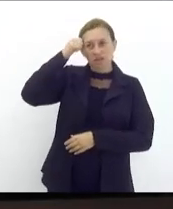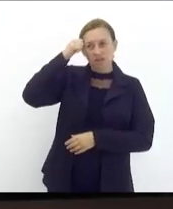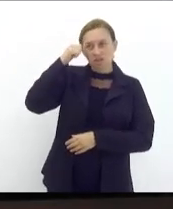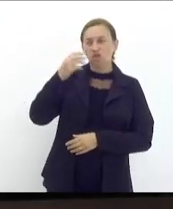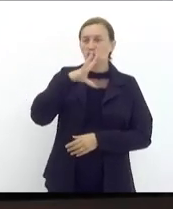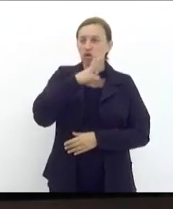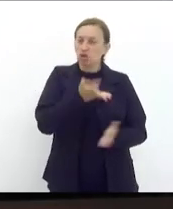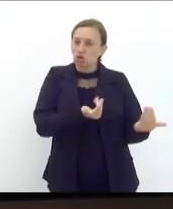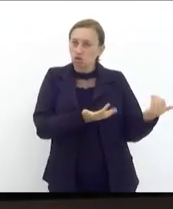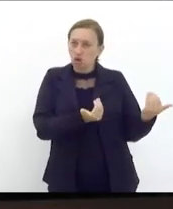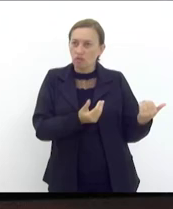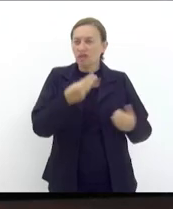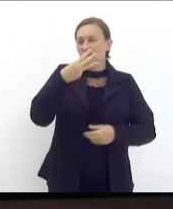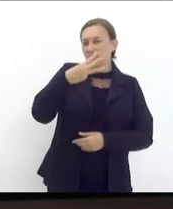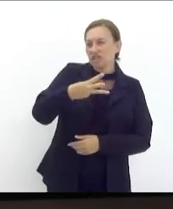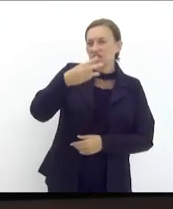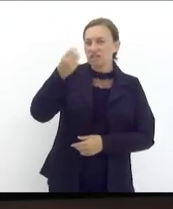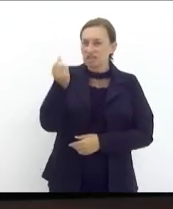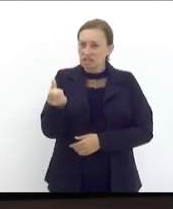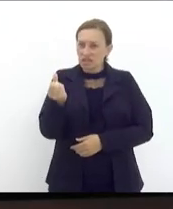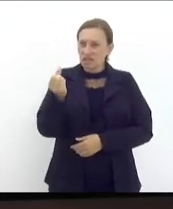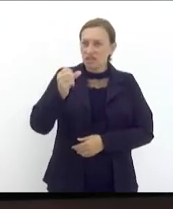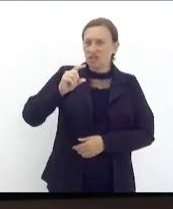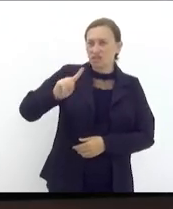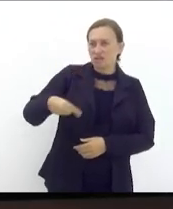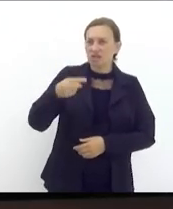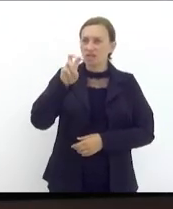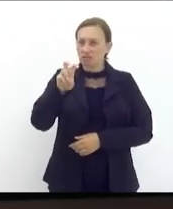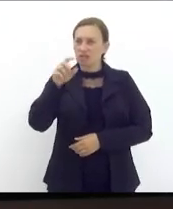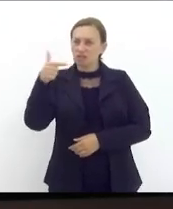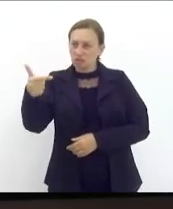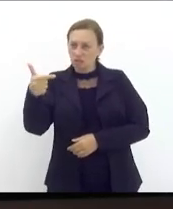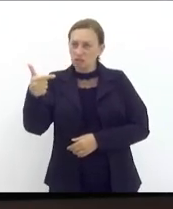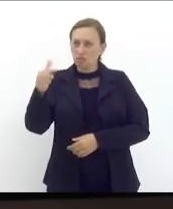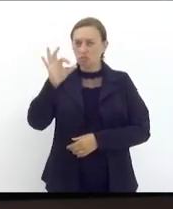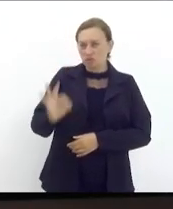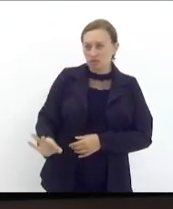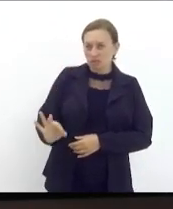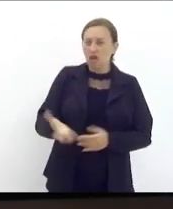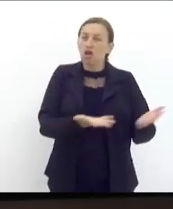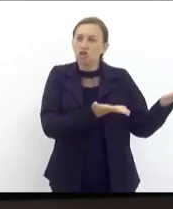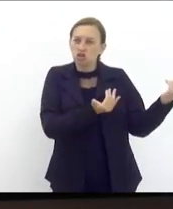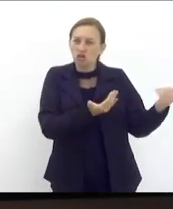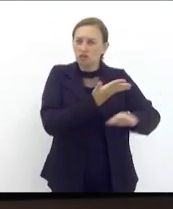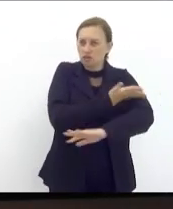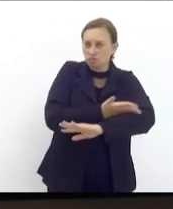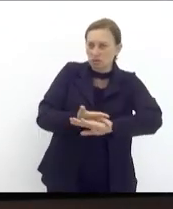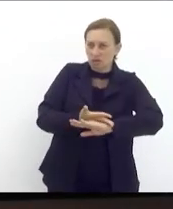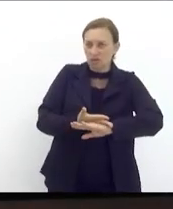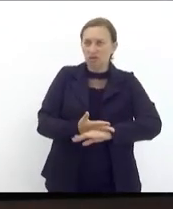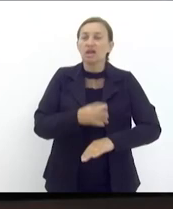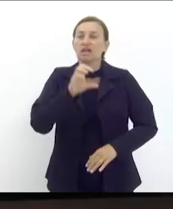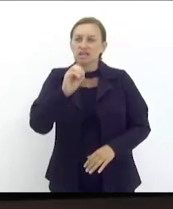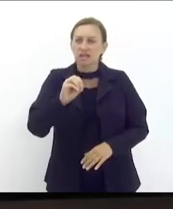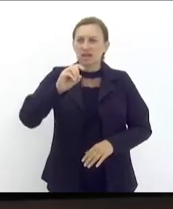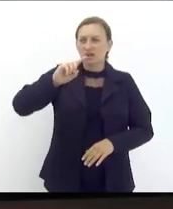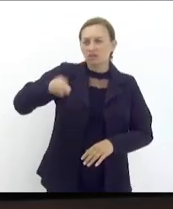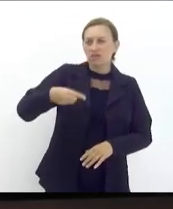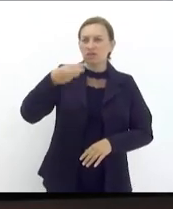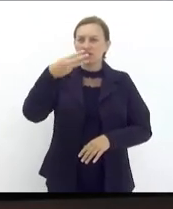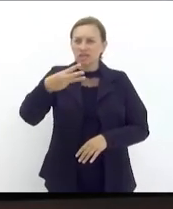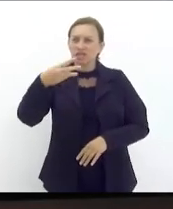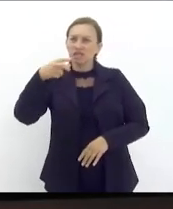diante de 36,52% da gestação de jovens brancas, 0,38% de